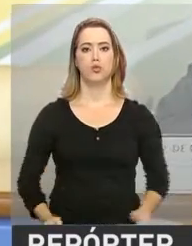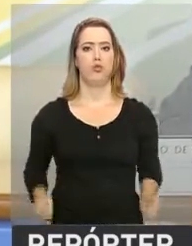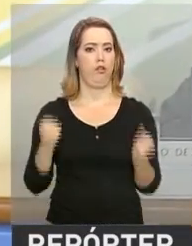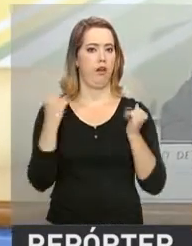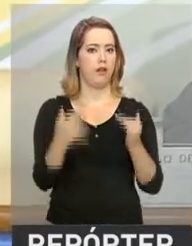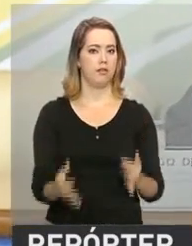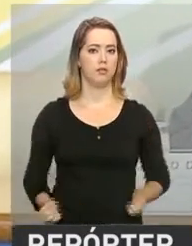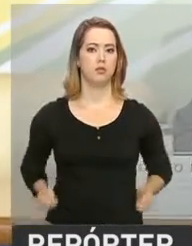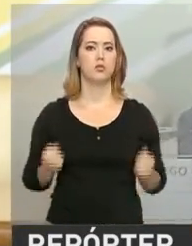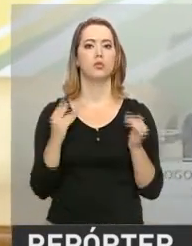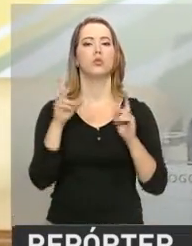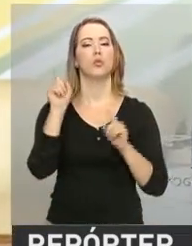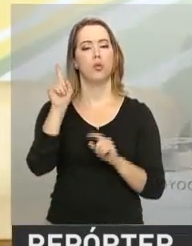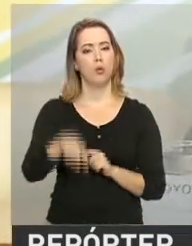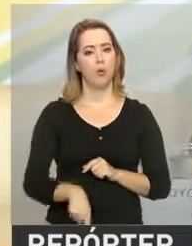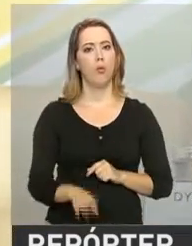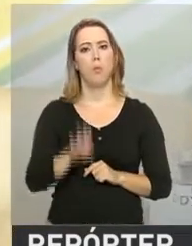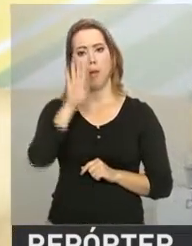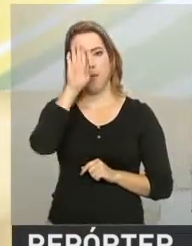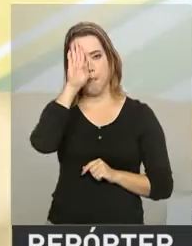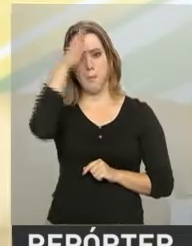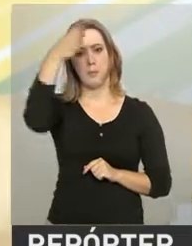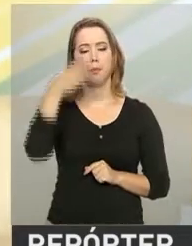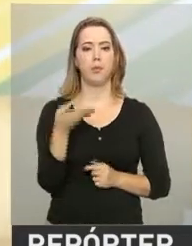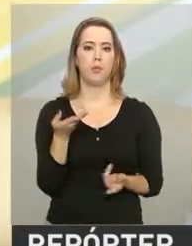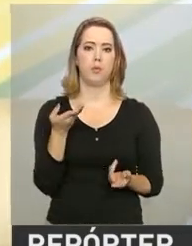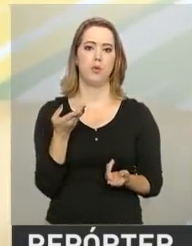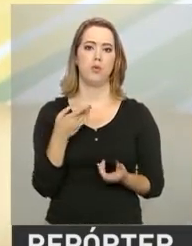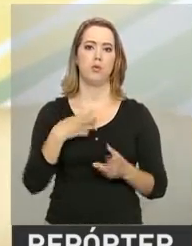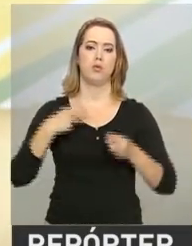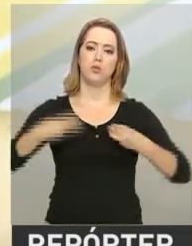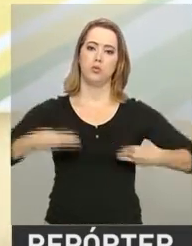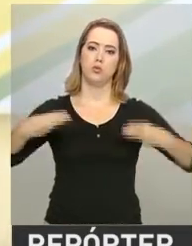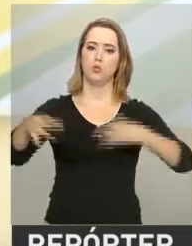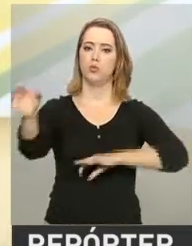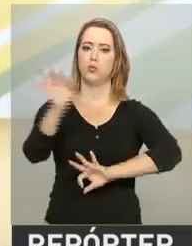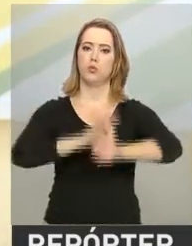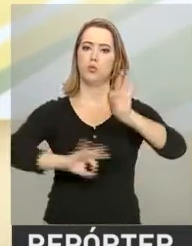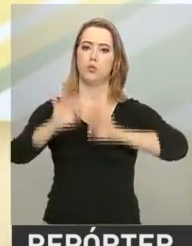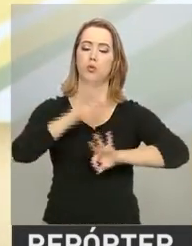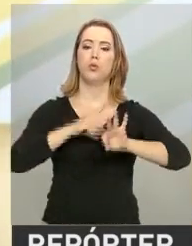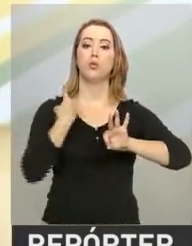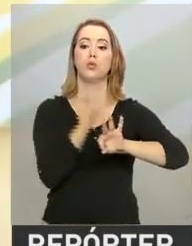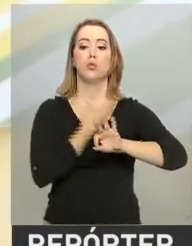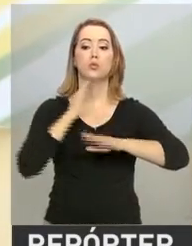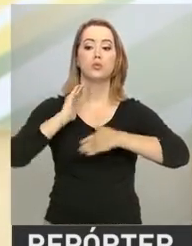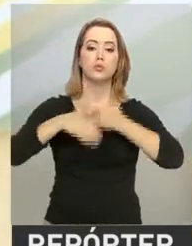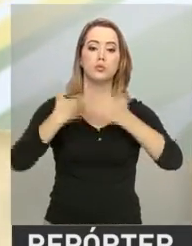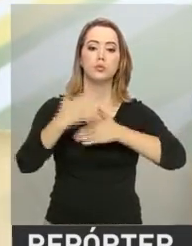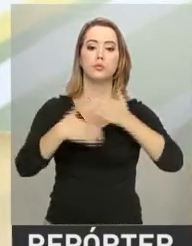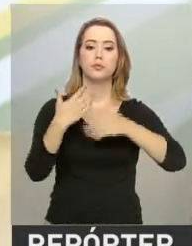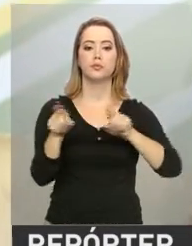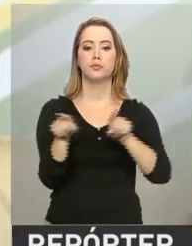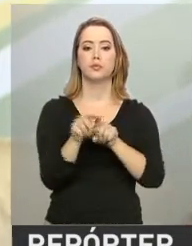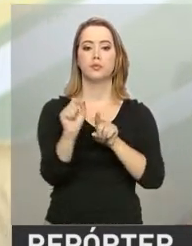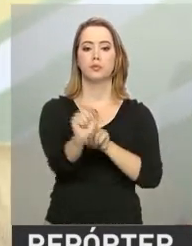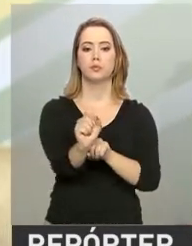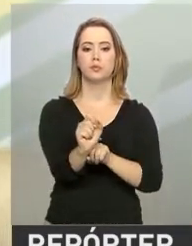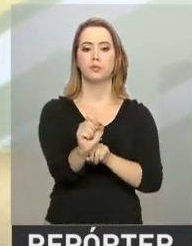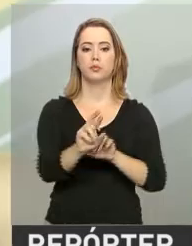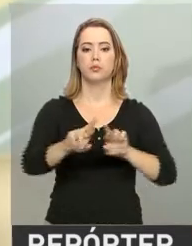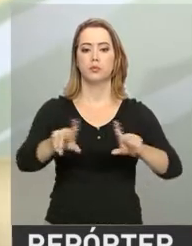do Ministério do Planejamento. Nós continuamos desenvolvendo uma série de